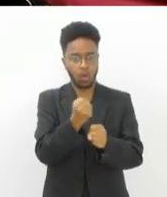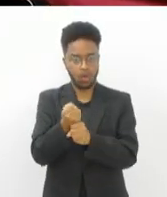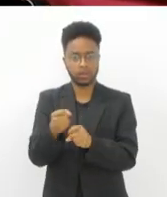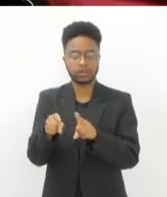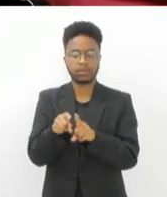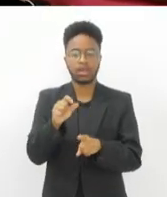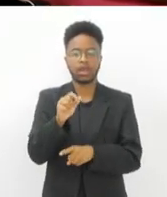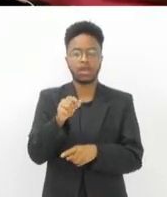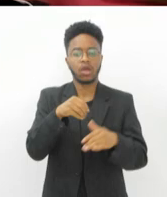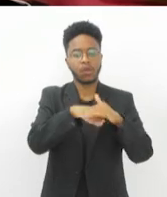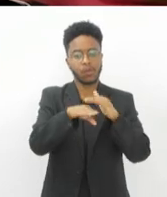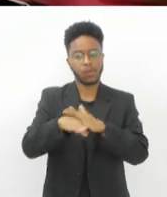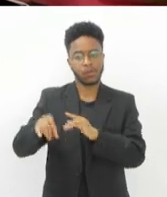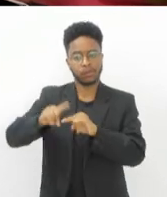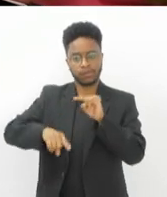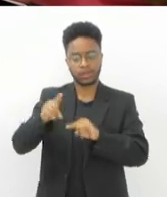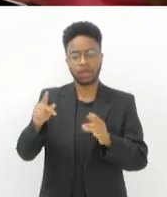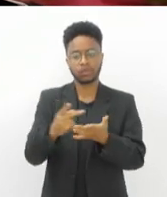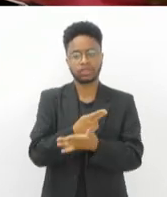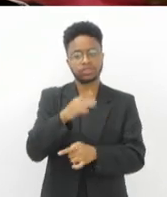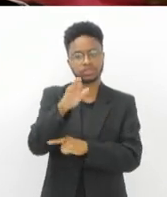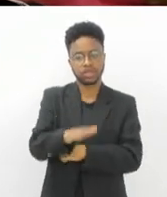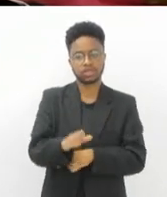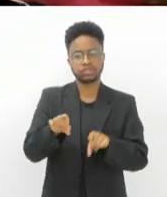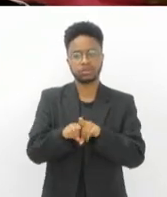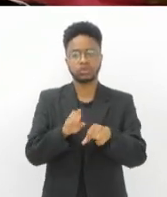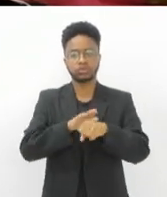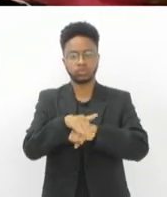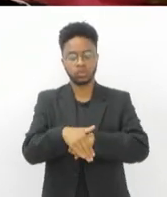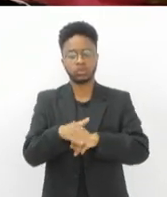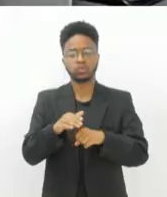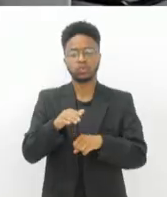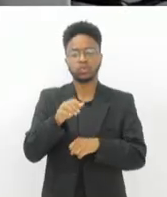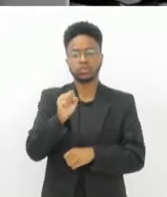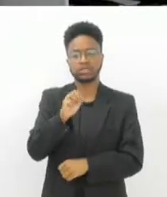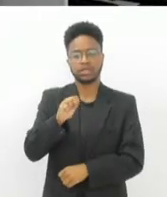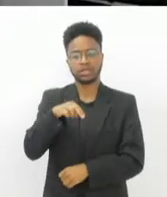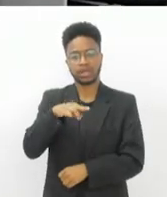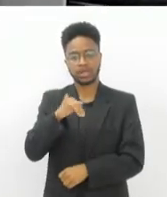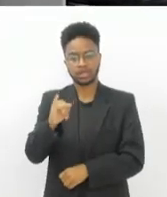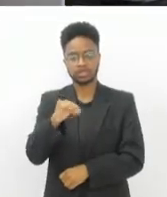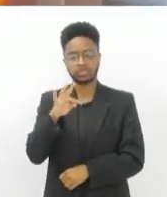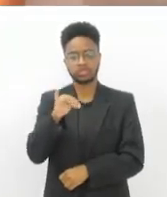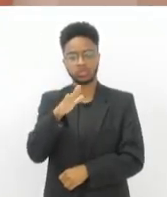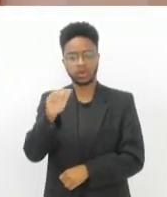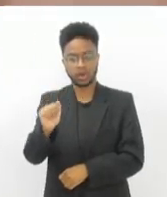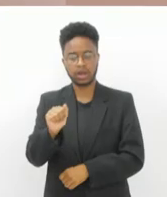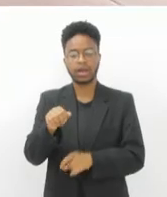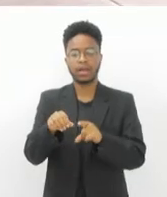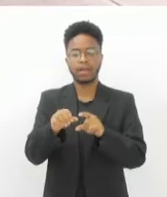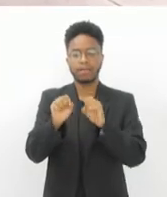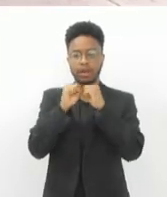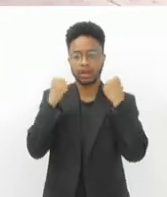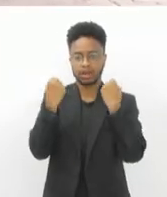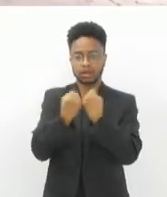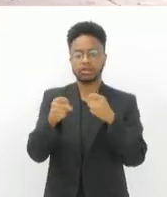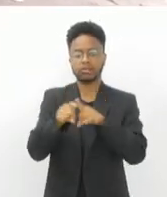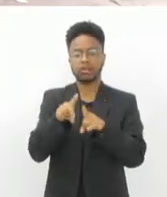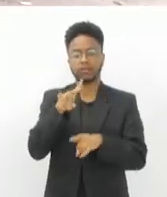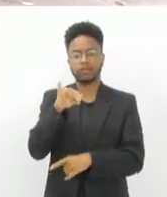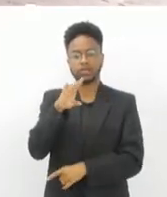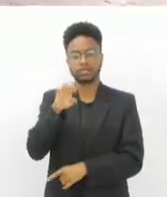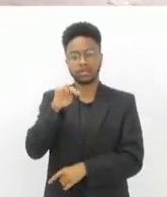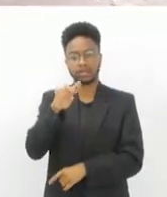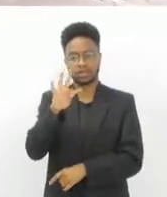acontecer nos turnos da tarde e da noite nas unidades do Senai da Tijuca, Maracanã e Vicente de Carvalho. Terá início